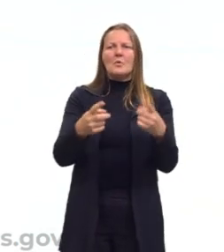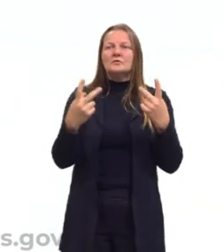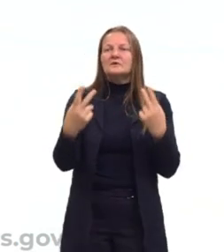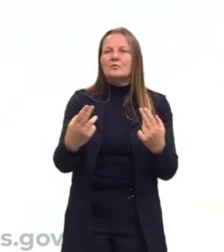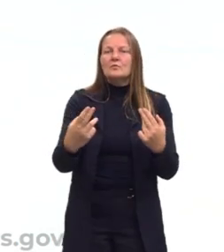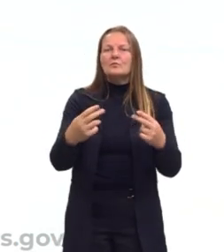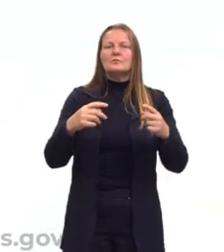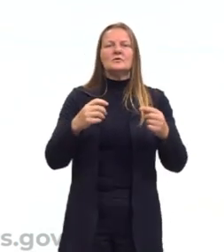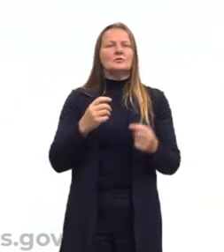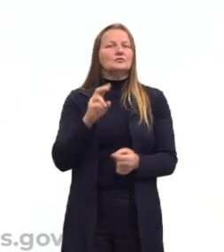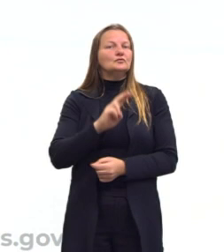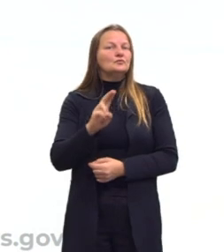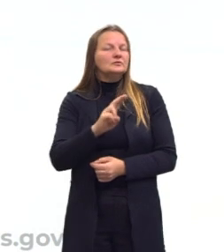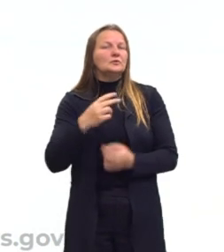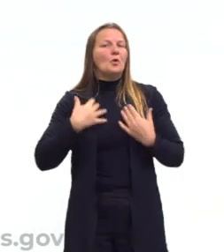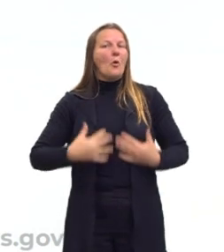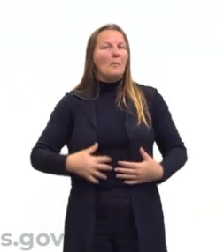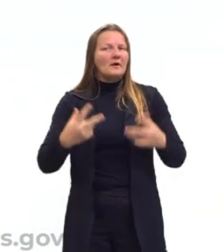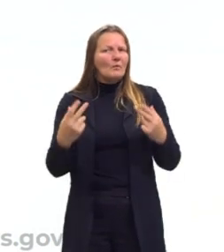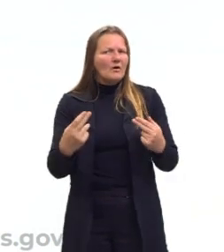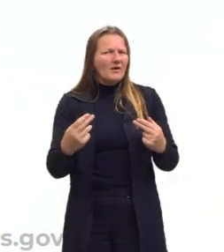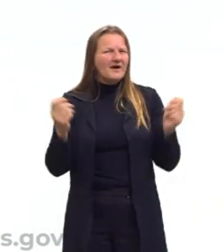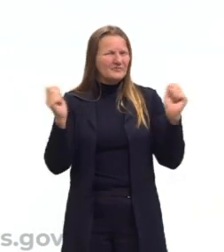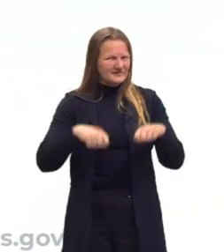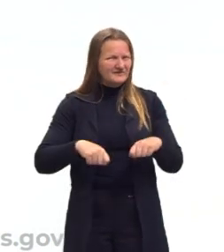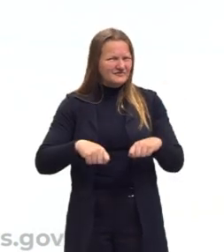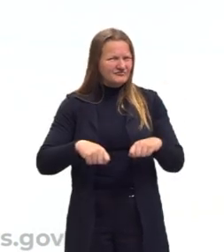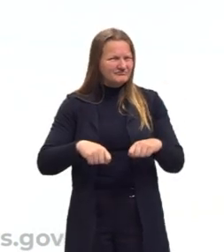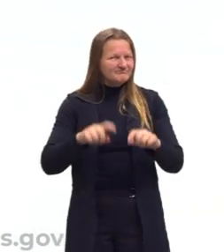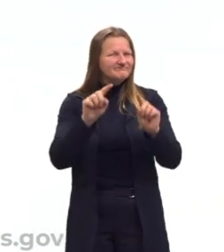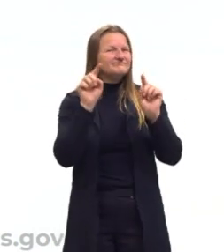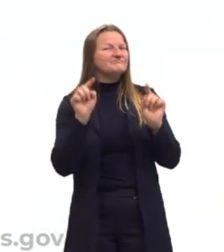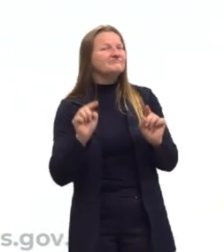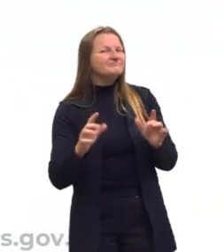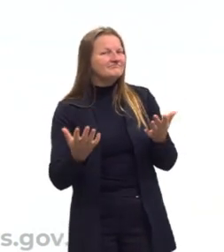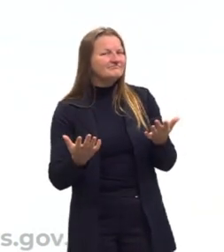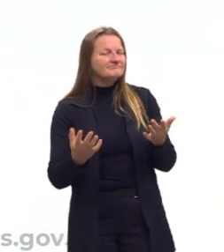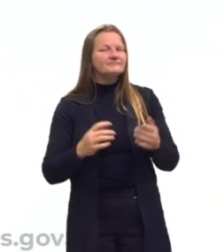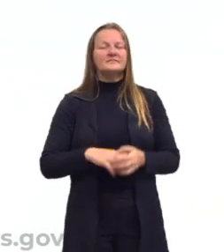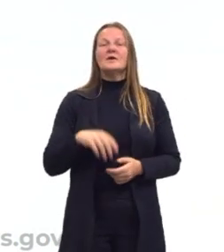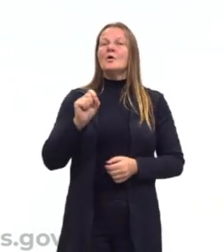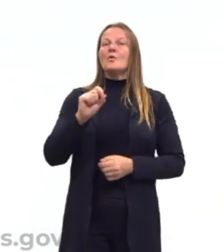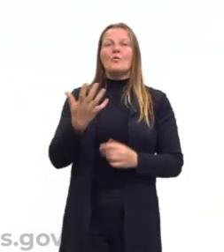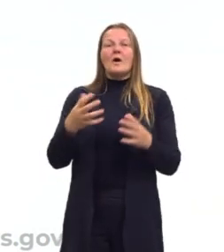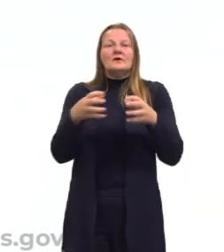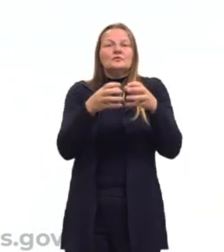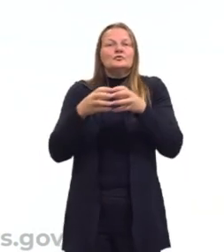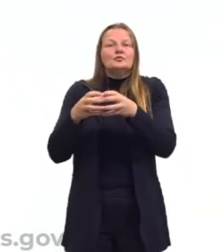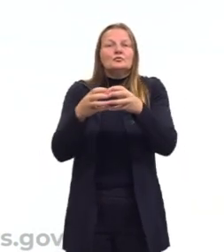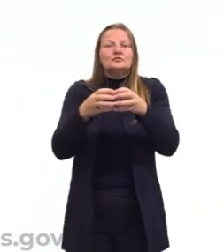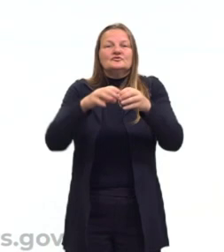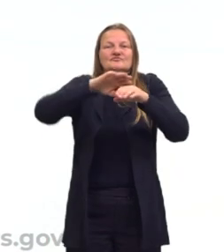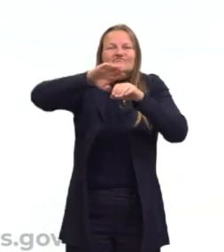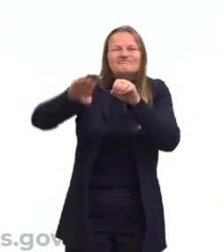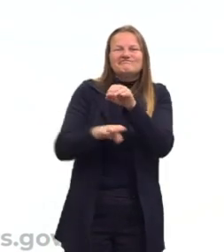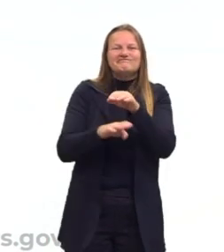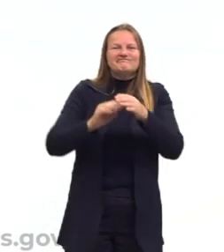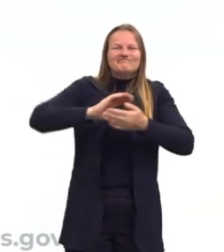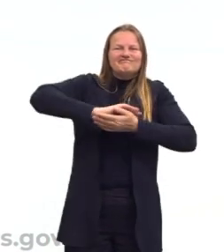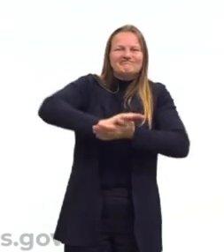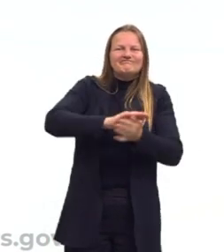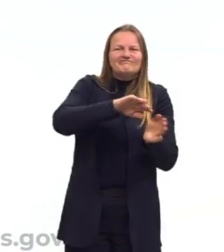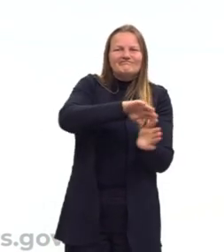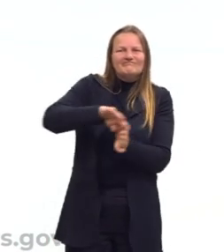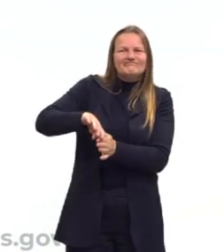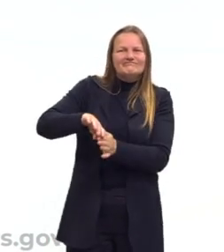mundo vai consumir a mesma roupa. Isso foi possível? Aconteceu isso? Quais são os grupos excluídos economicamente desse